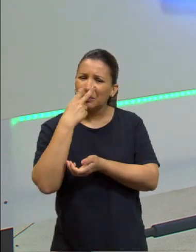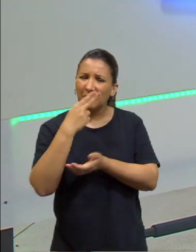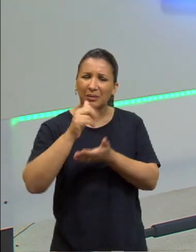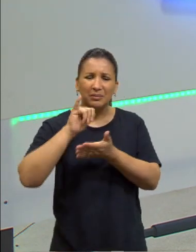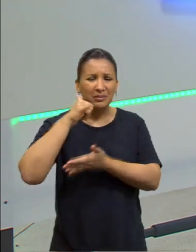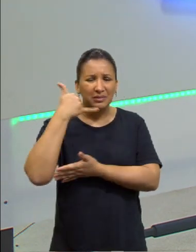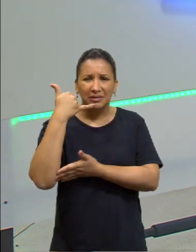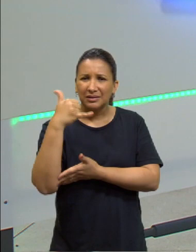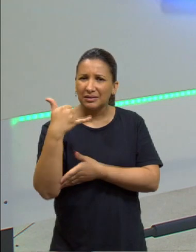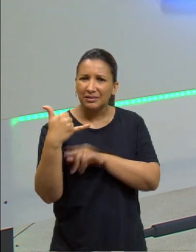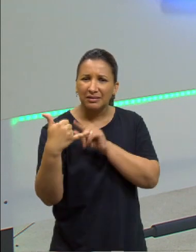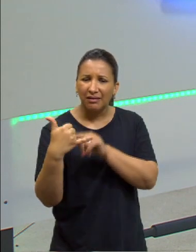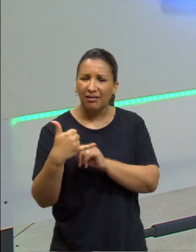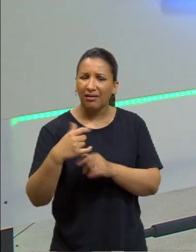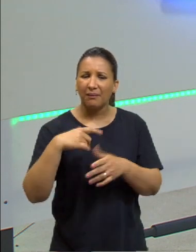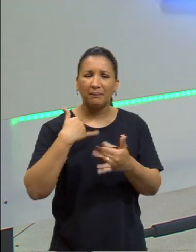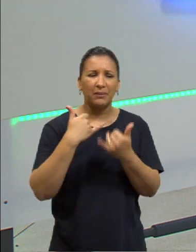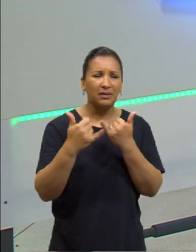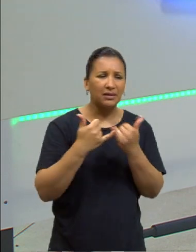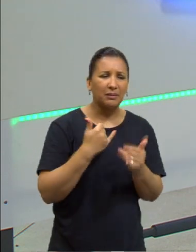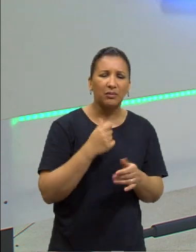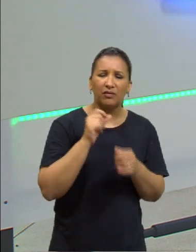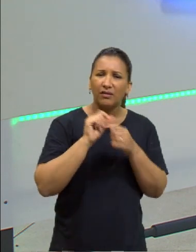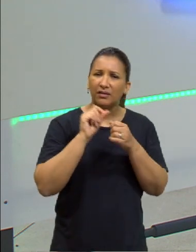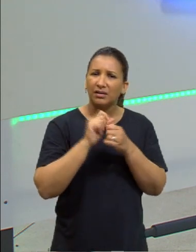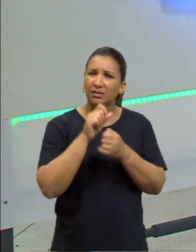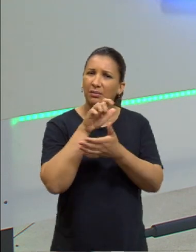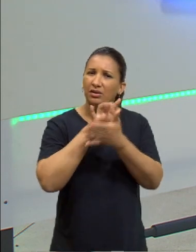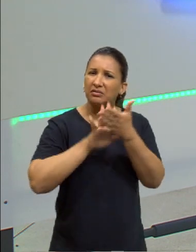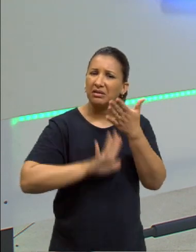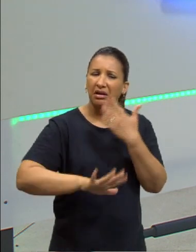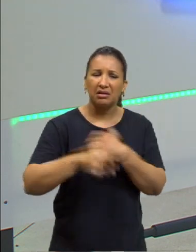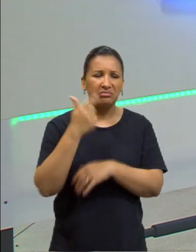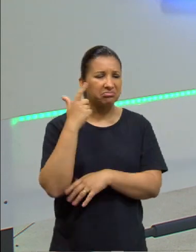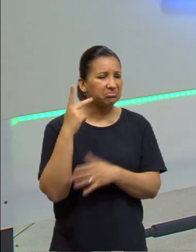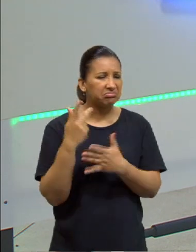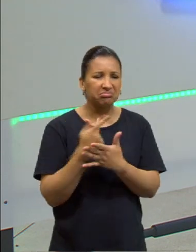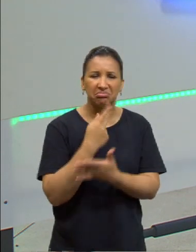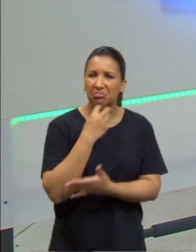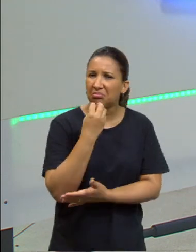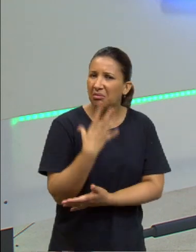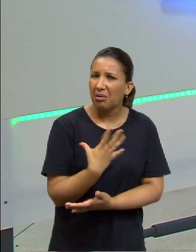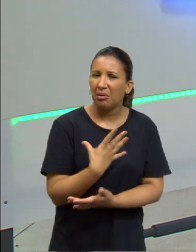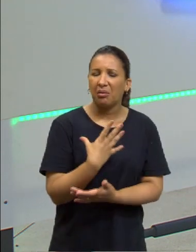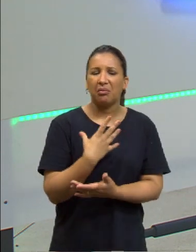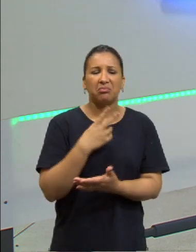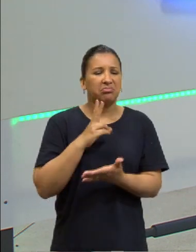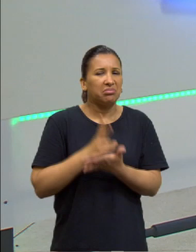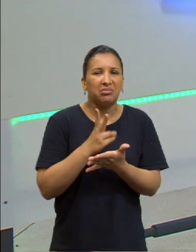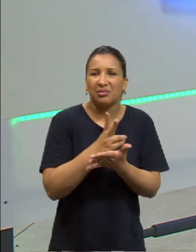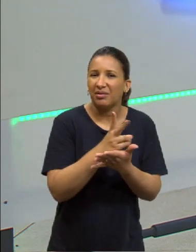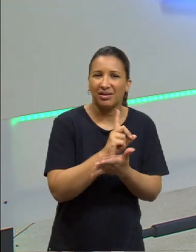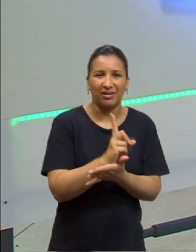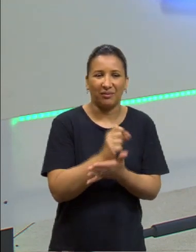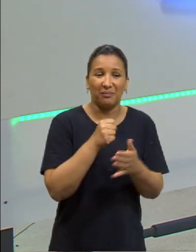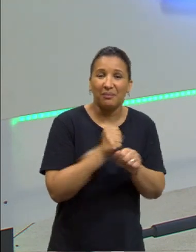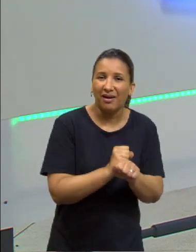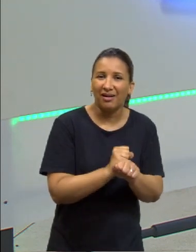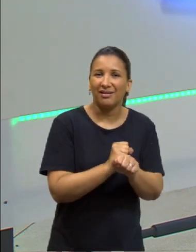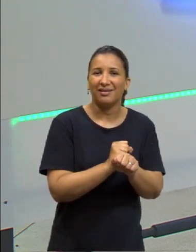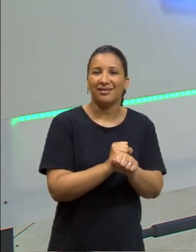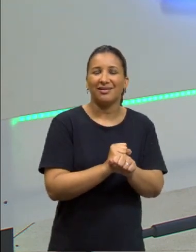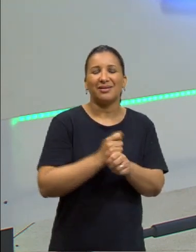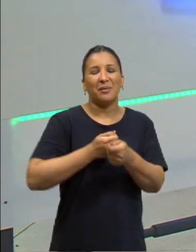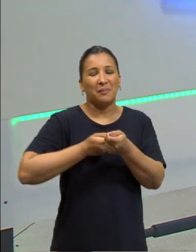exemplo. Você vai fazer lá uma atividade, não deu certo, ele não vai dar sequência. Então, você programa a sua